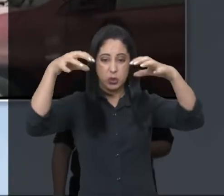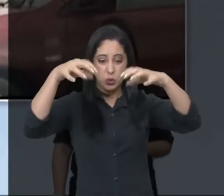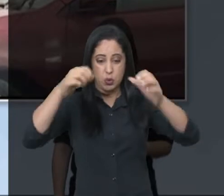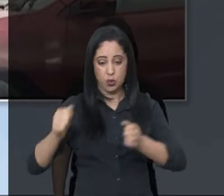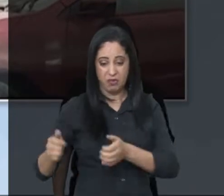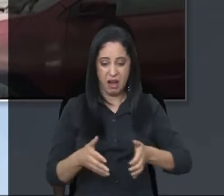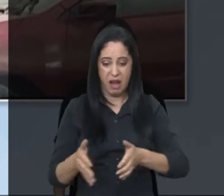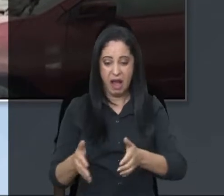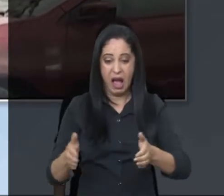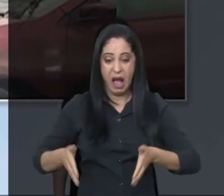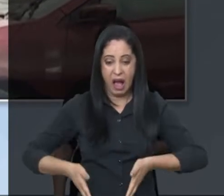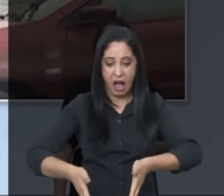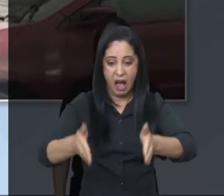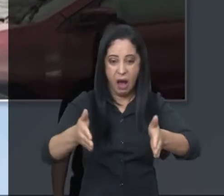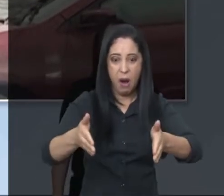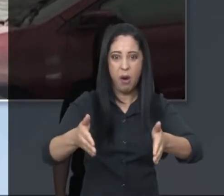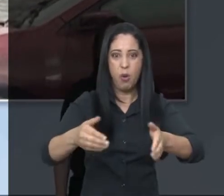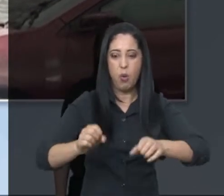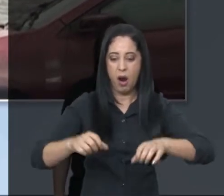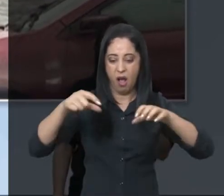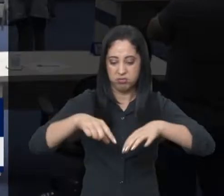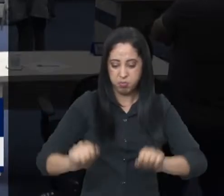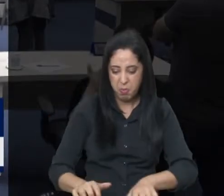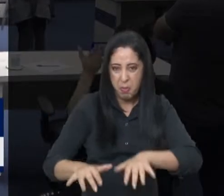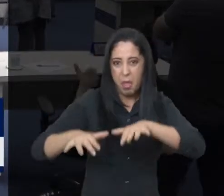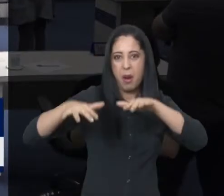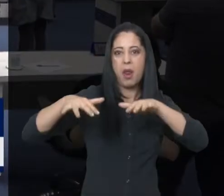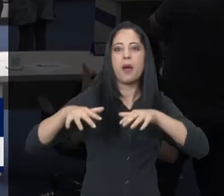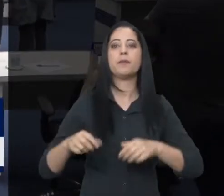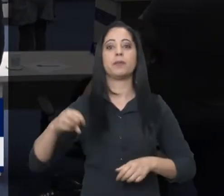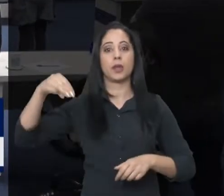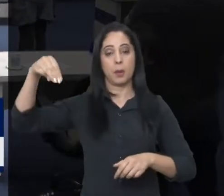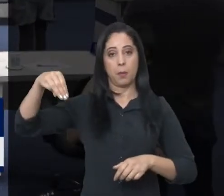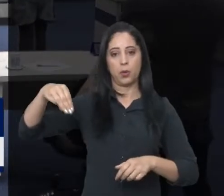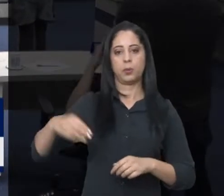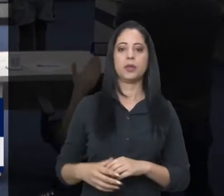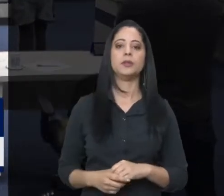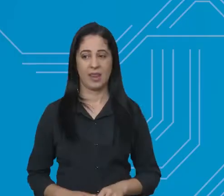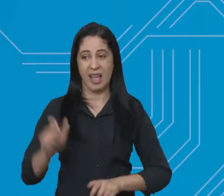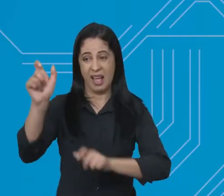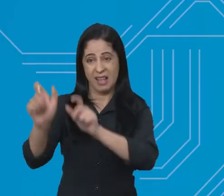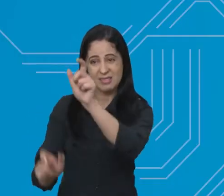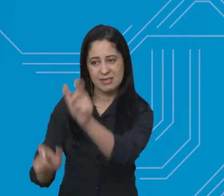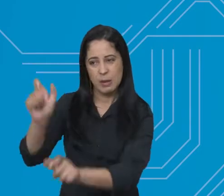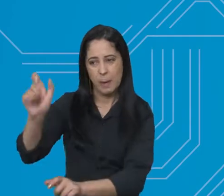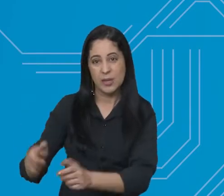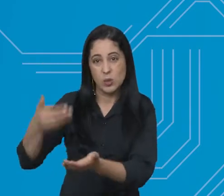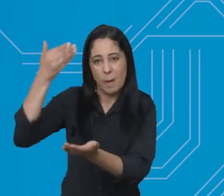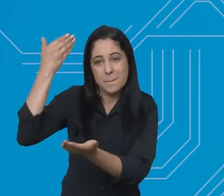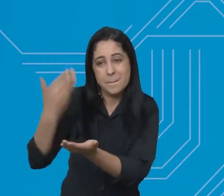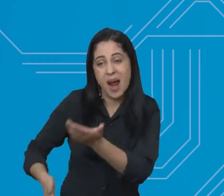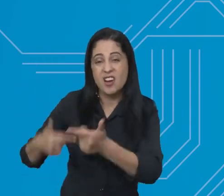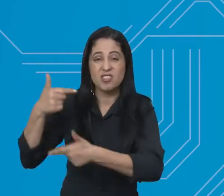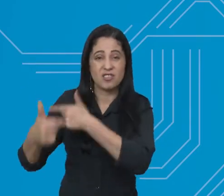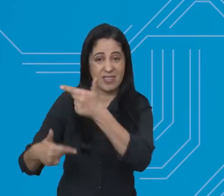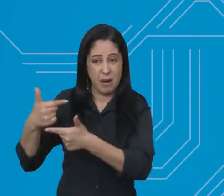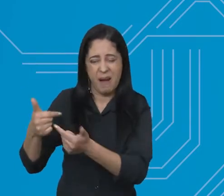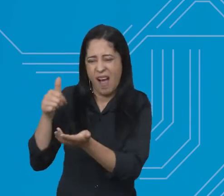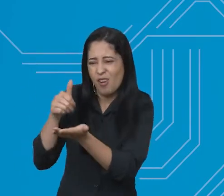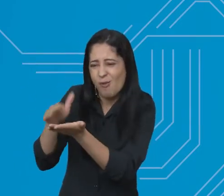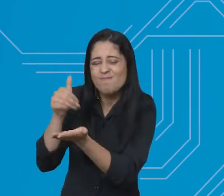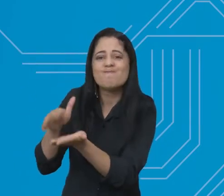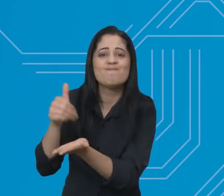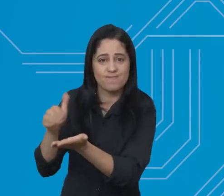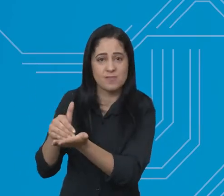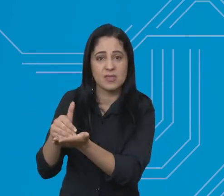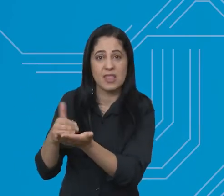de alagamento em uma rua do bairro Cidade Morumbi e outras demandas da região sul. E uma saída para muita gente que